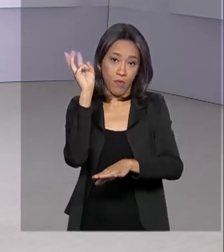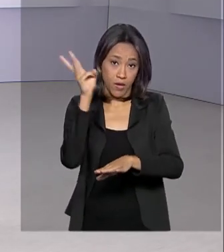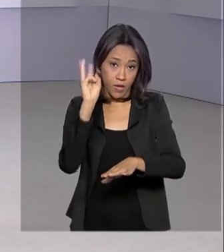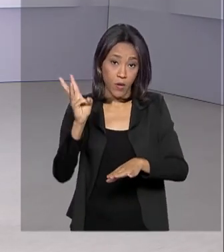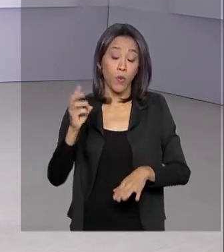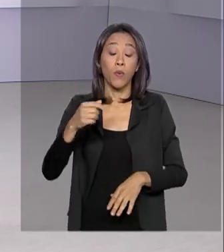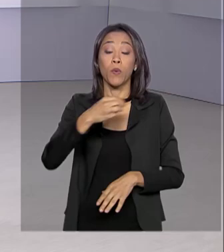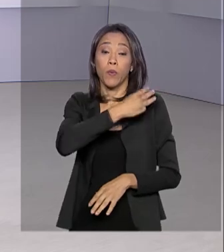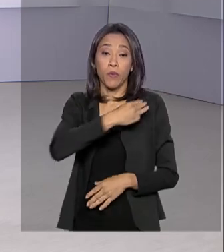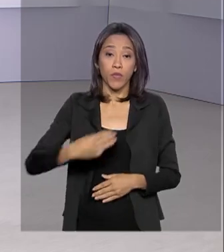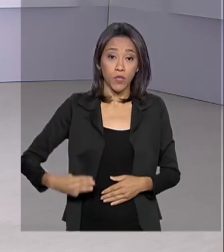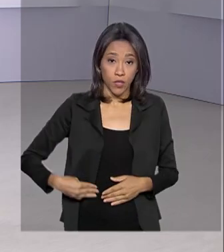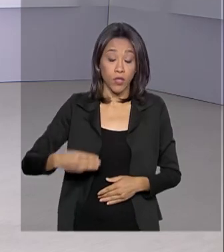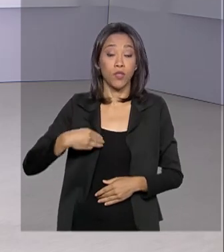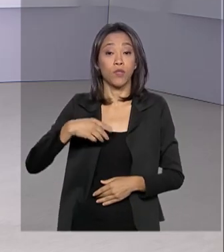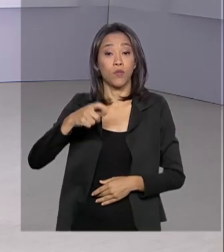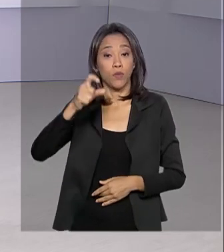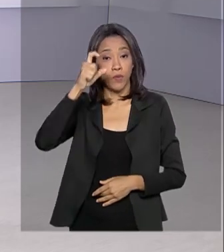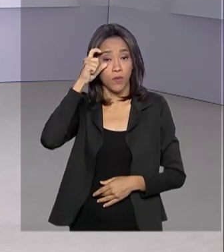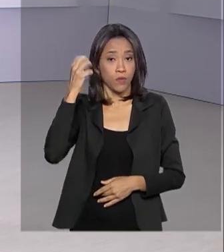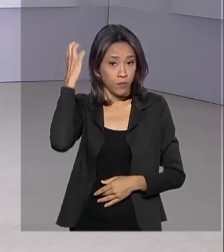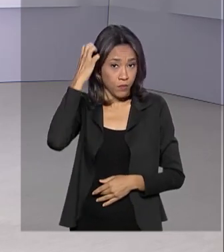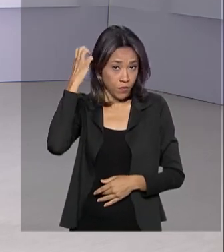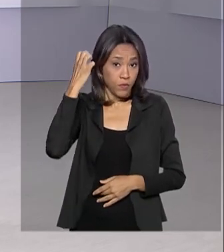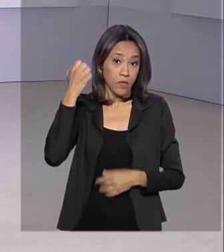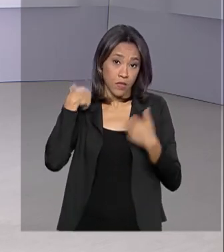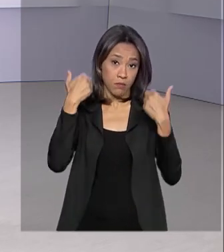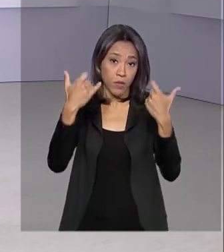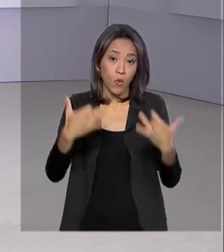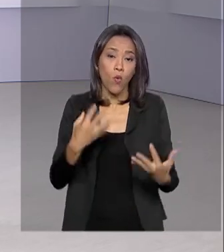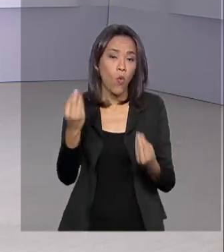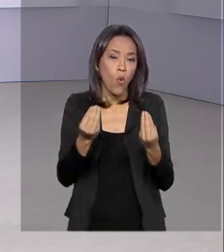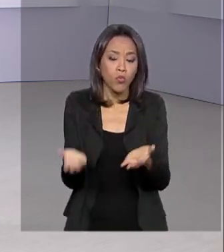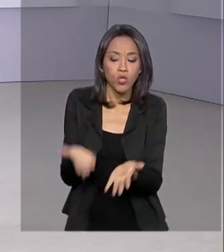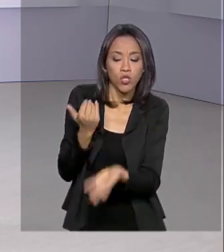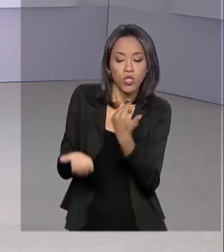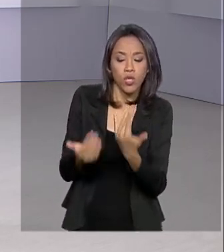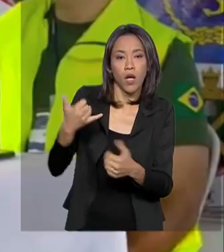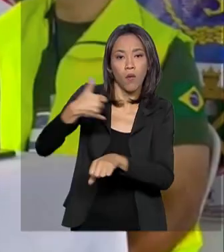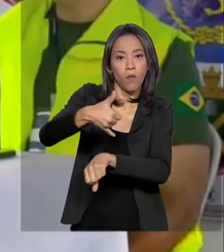-feira sobre o plano para a retirada do óleo armazenado na embarcação.